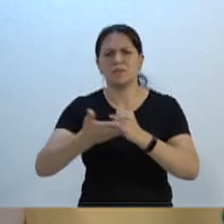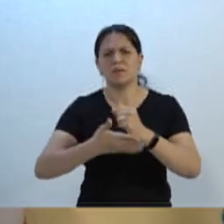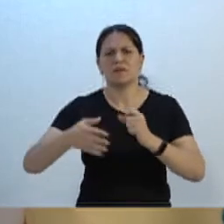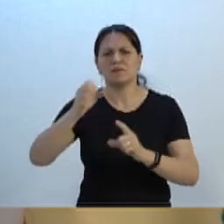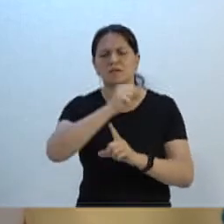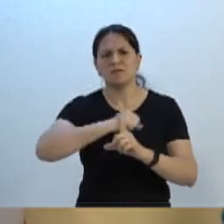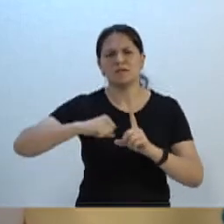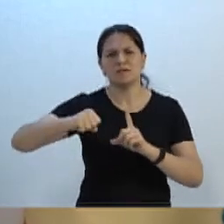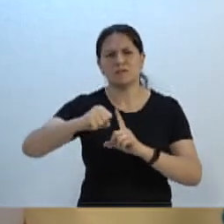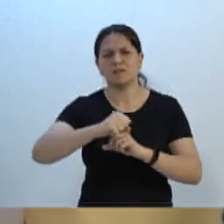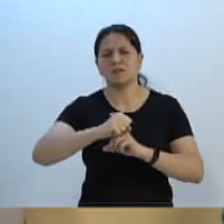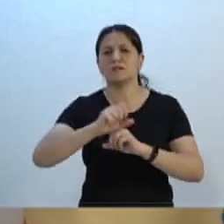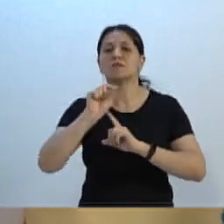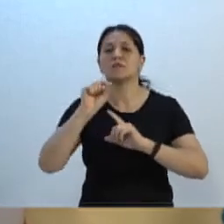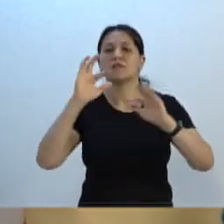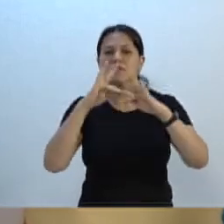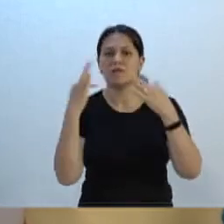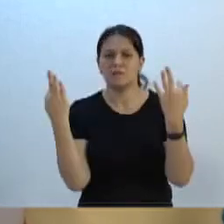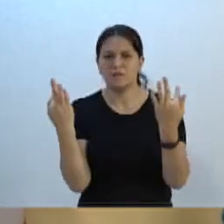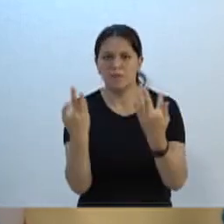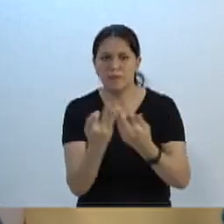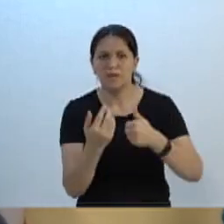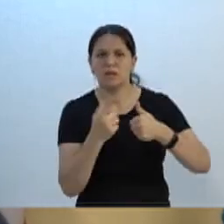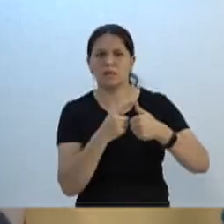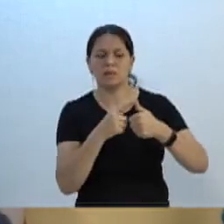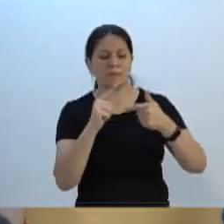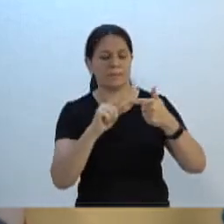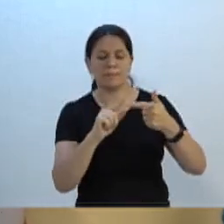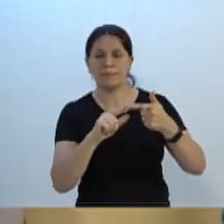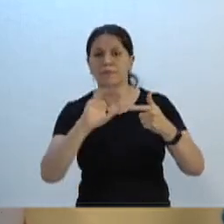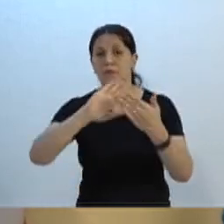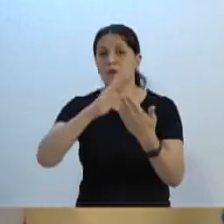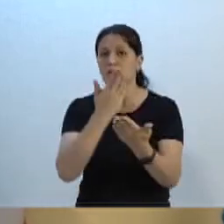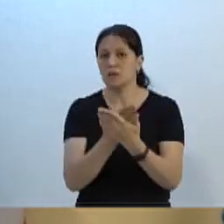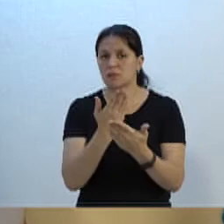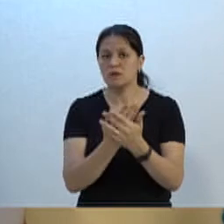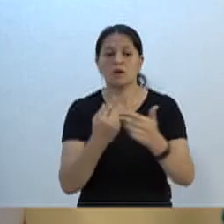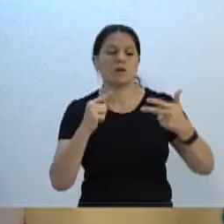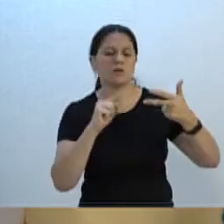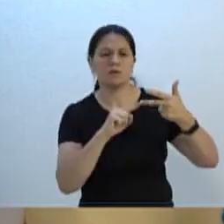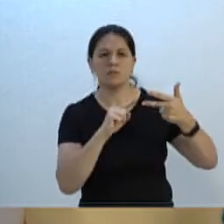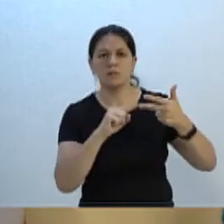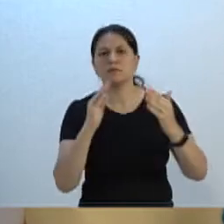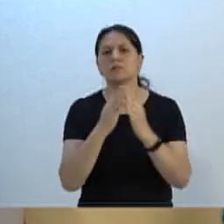que é a família, que é a escola e que é a igreja.